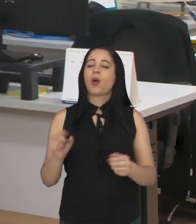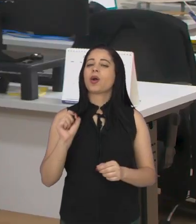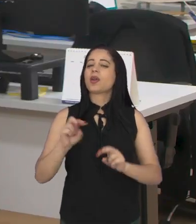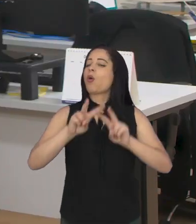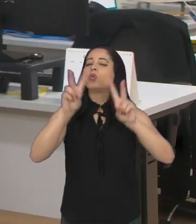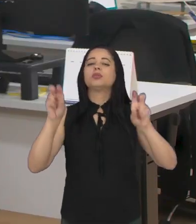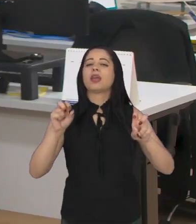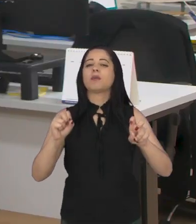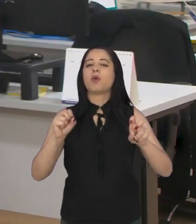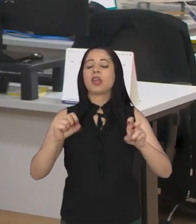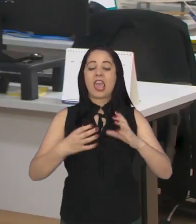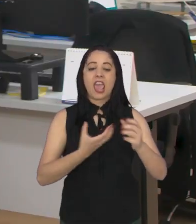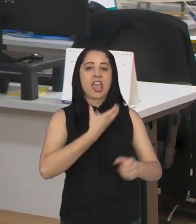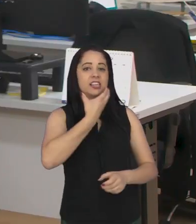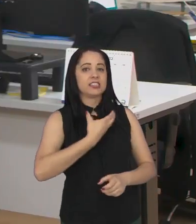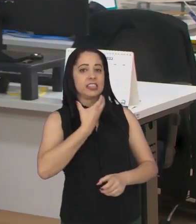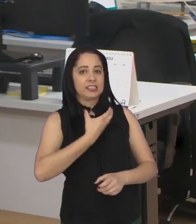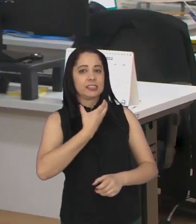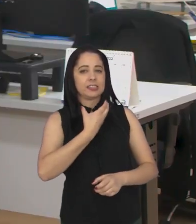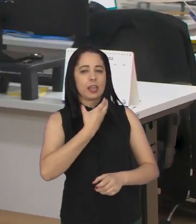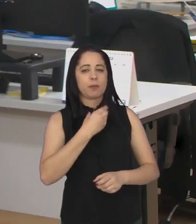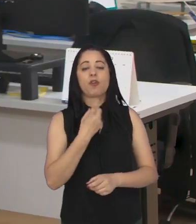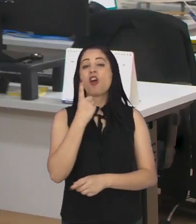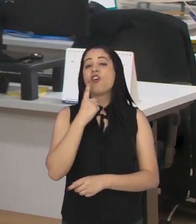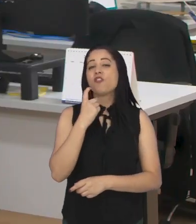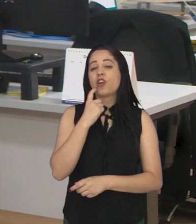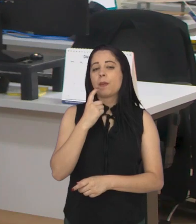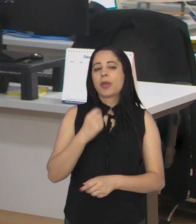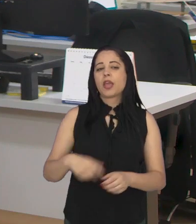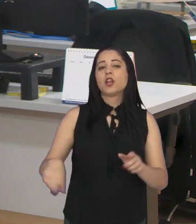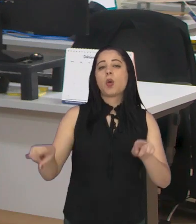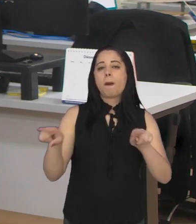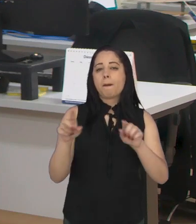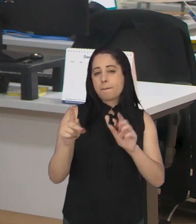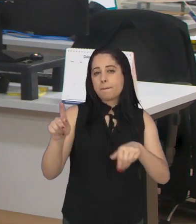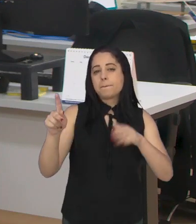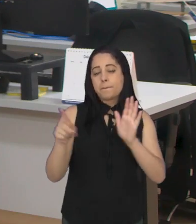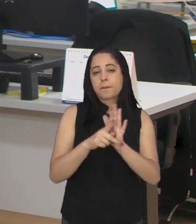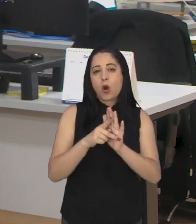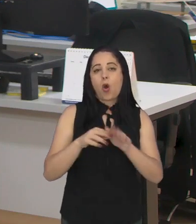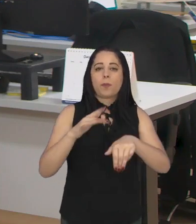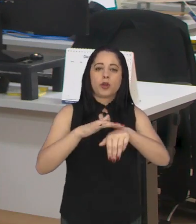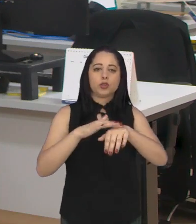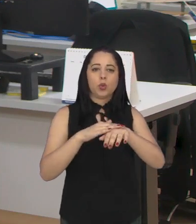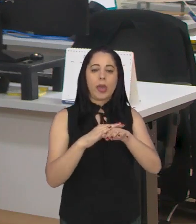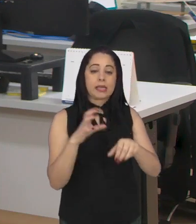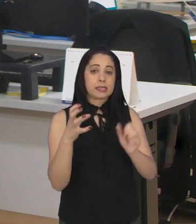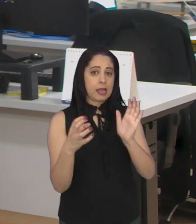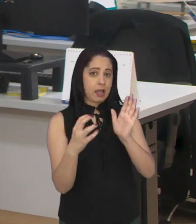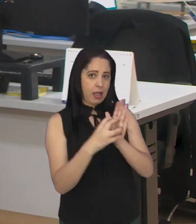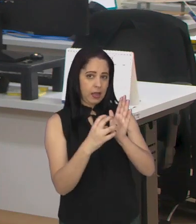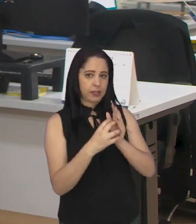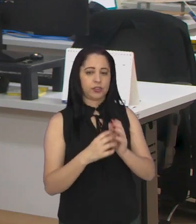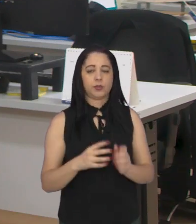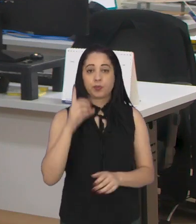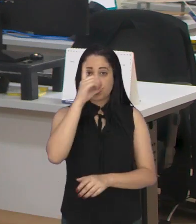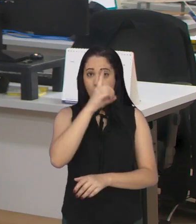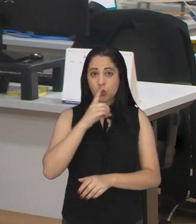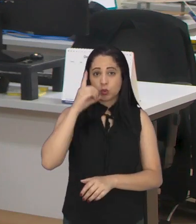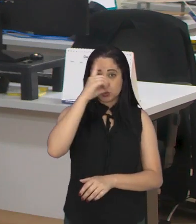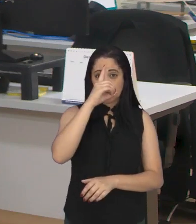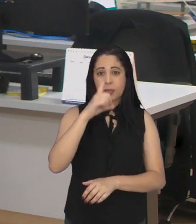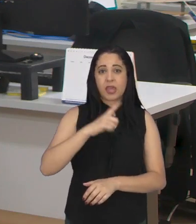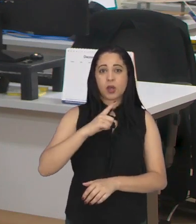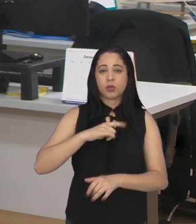fala de saúde e da campanha Dezembro Vermelho, focada na prevenção do vírus HIV e também da AIDS e na importância da busca por tratamento.